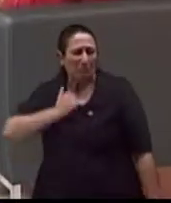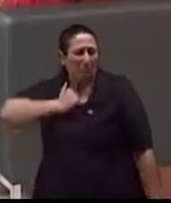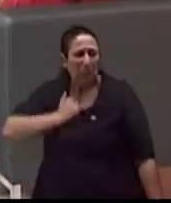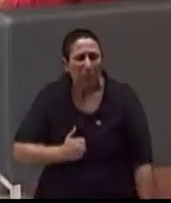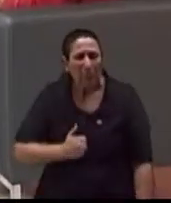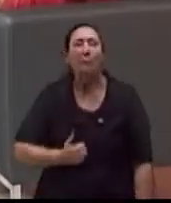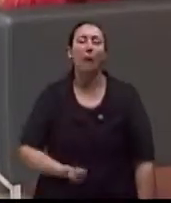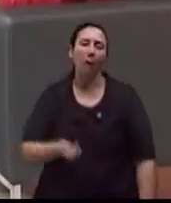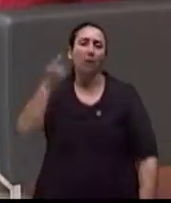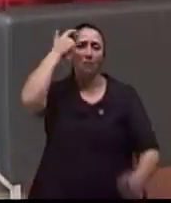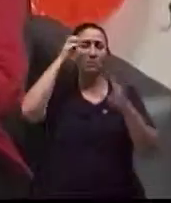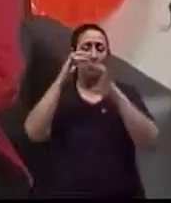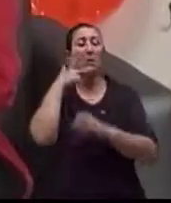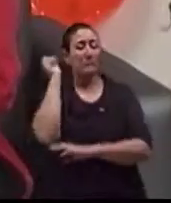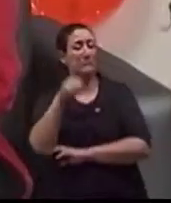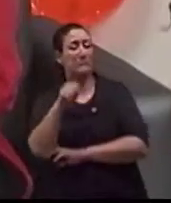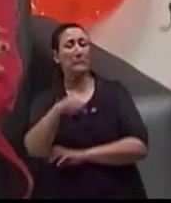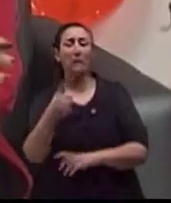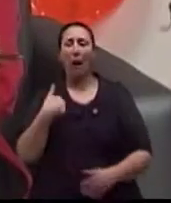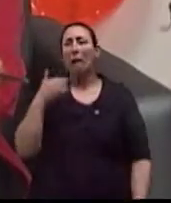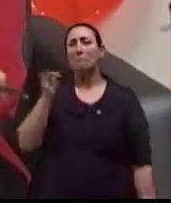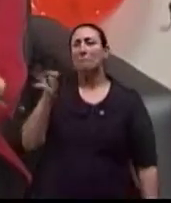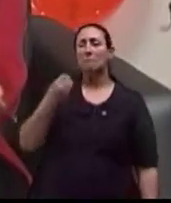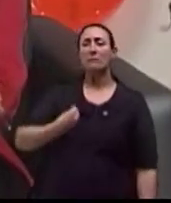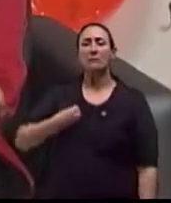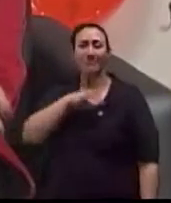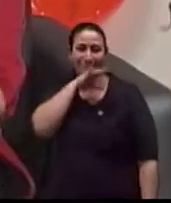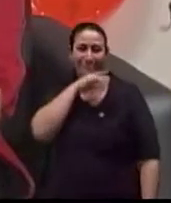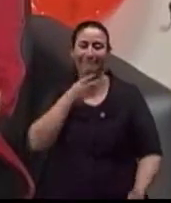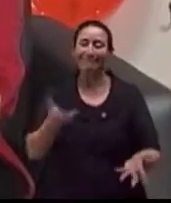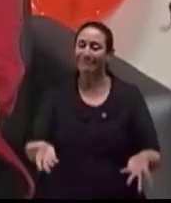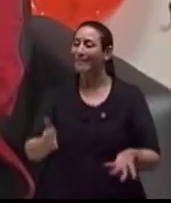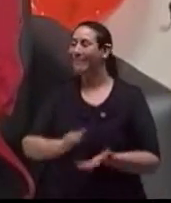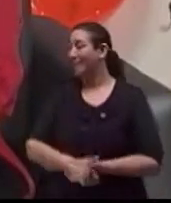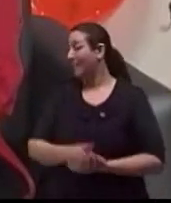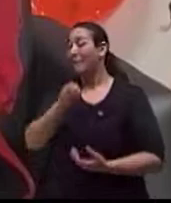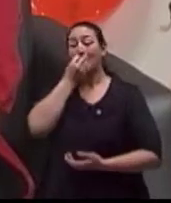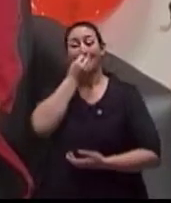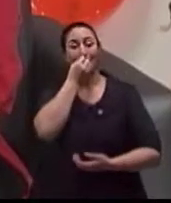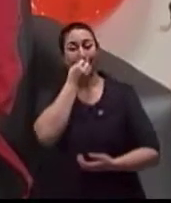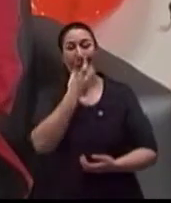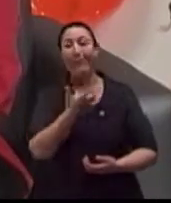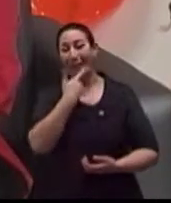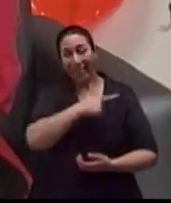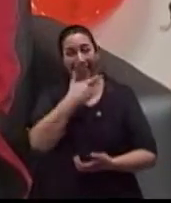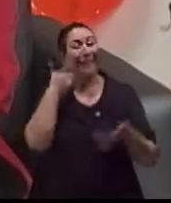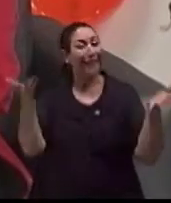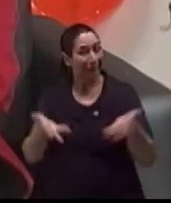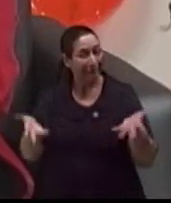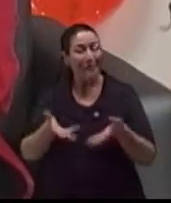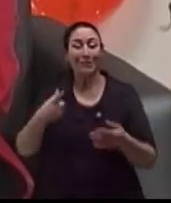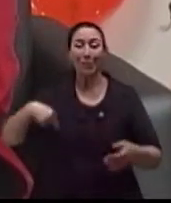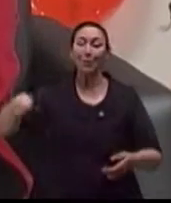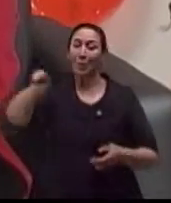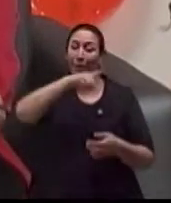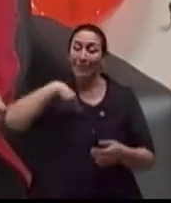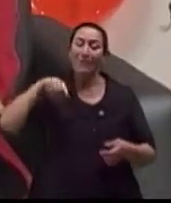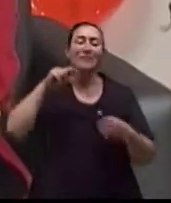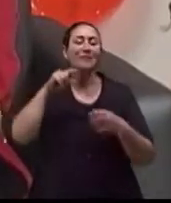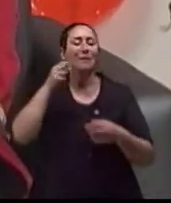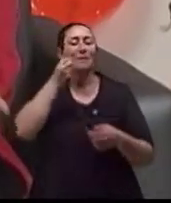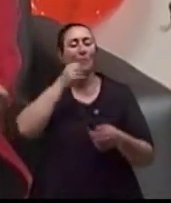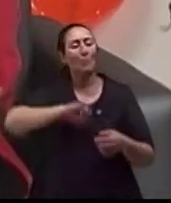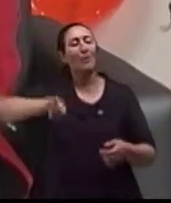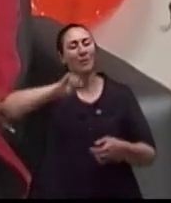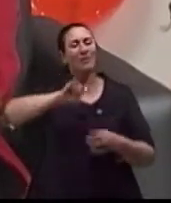e Deus também. Exatamente. Bom, terminando com o bom humor, essa primeira parte do programa, porque o bom humor é sensacional para fazer bem para a nossa vida